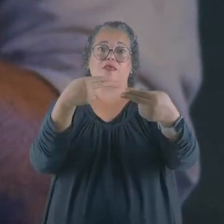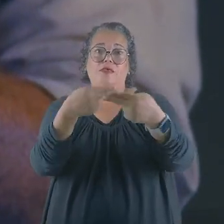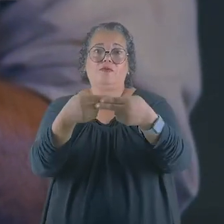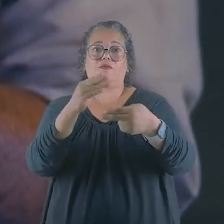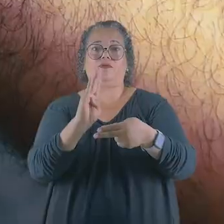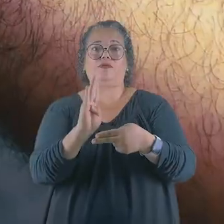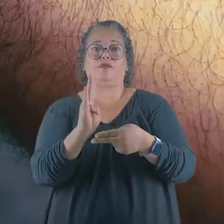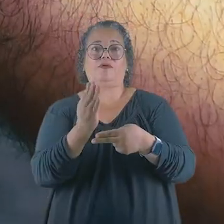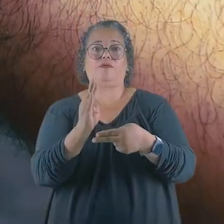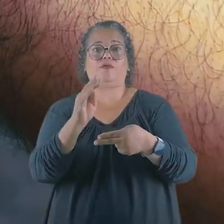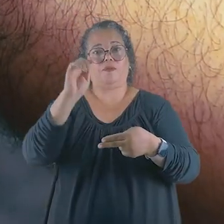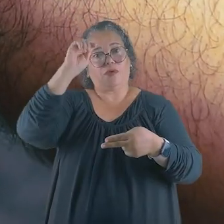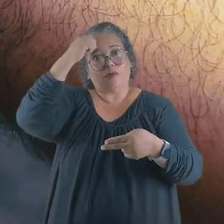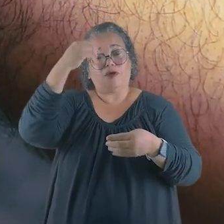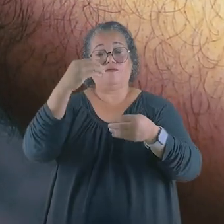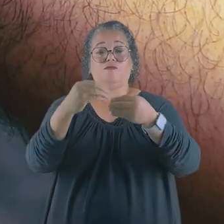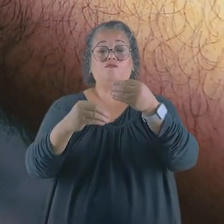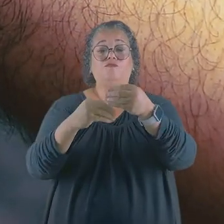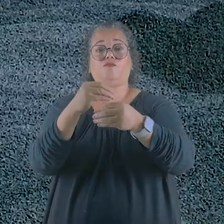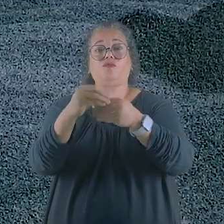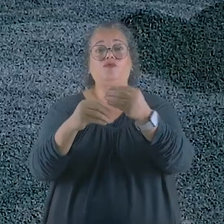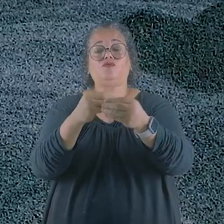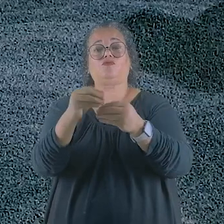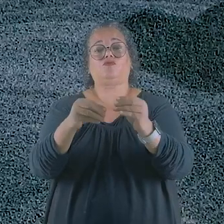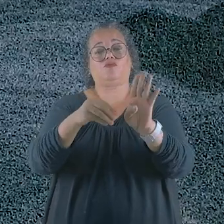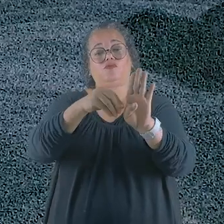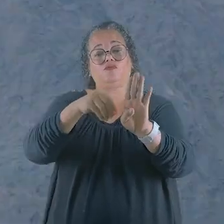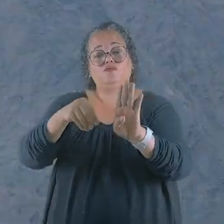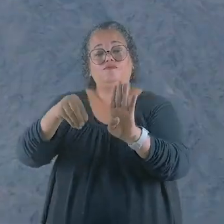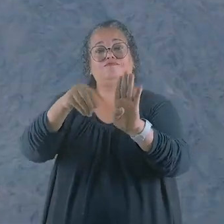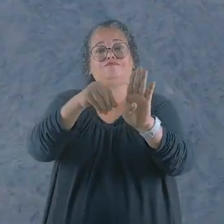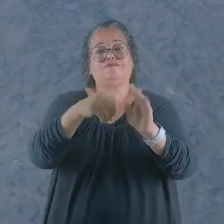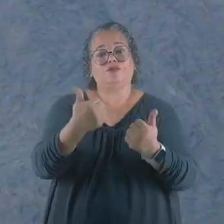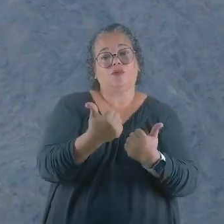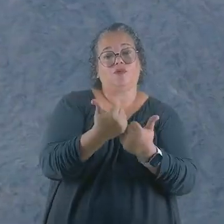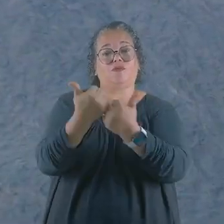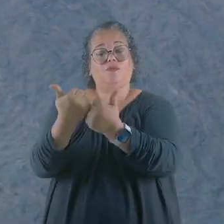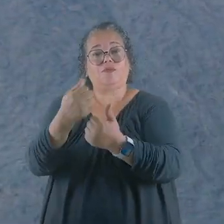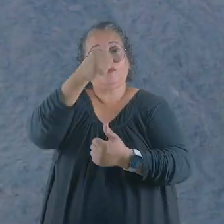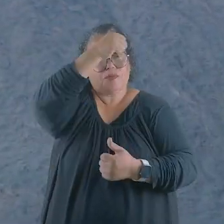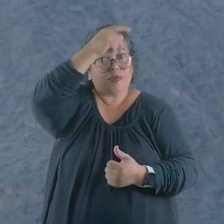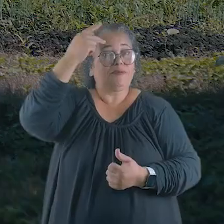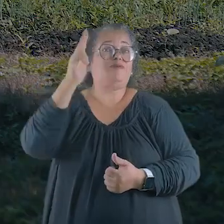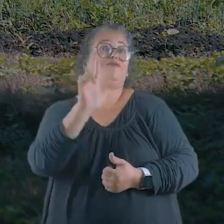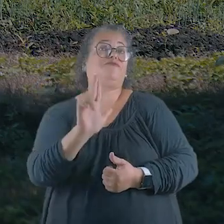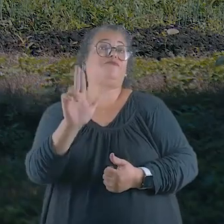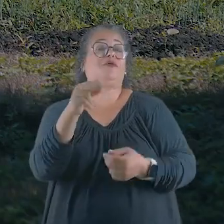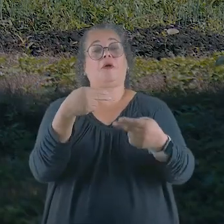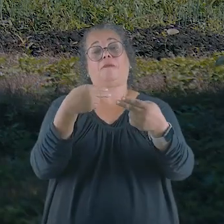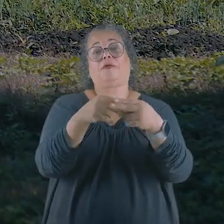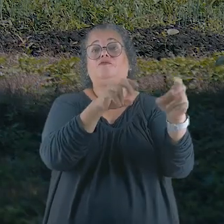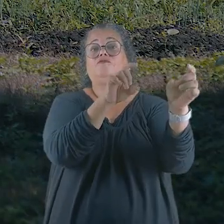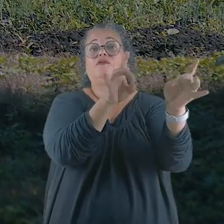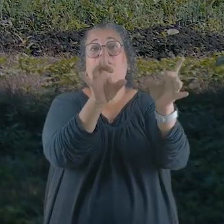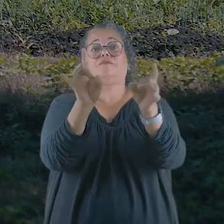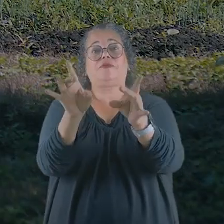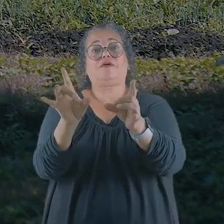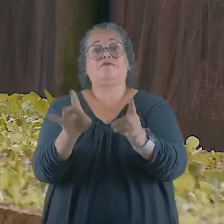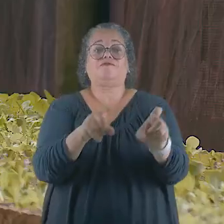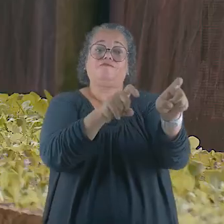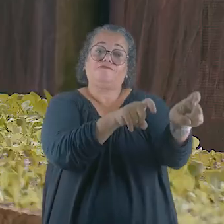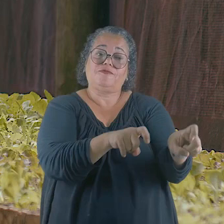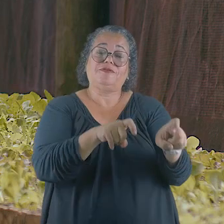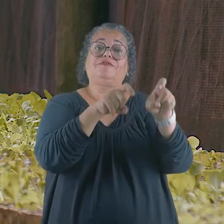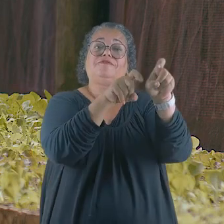do biocarvão junto com o pó de rocha, outro produto desenvolvido com o apoio da Prefeitura para uso comercial na